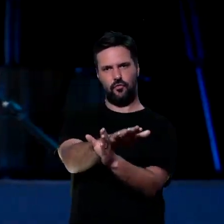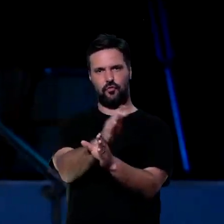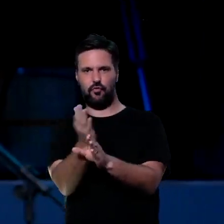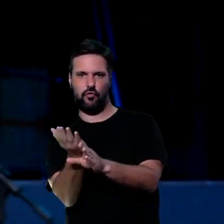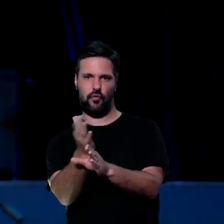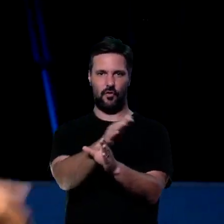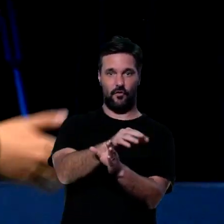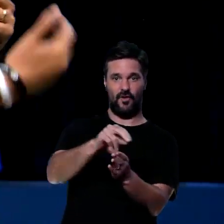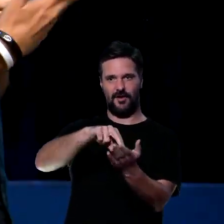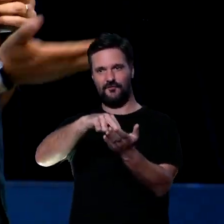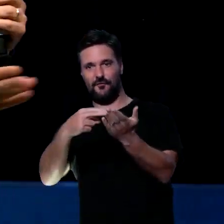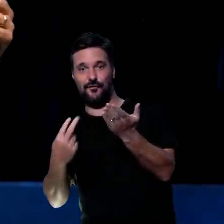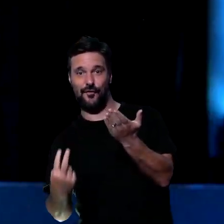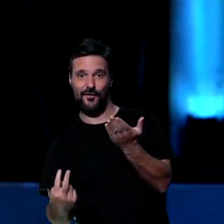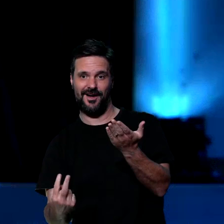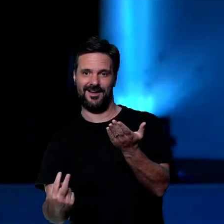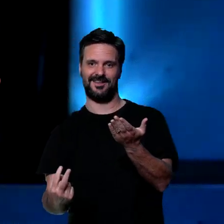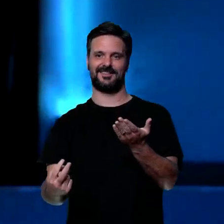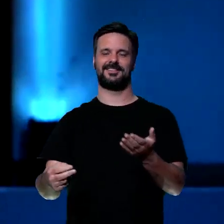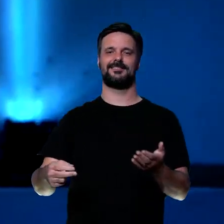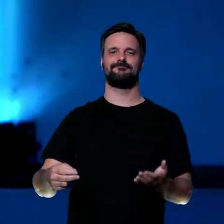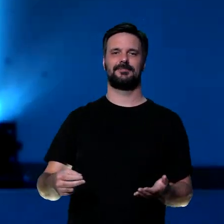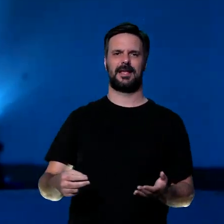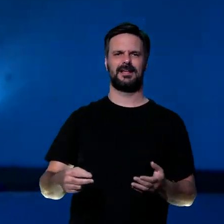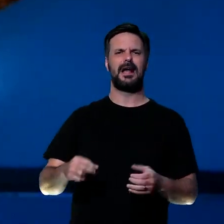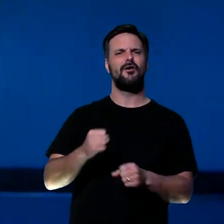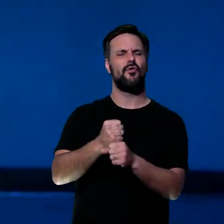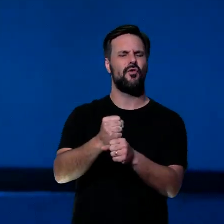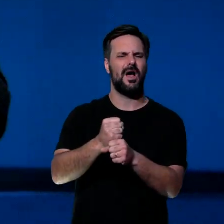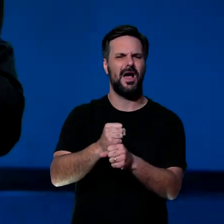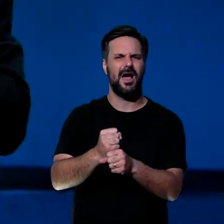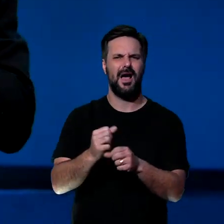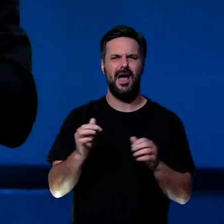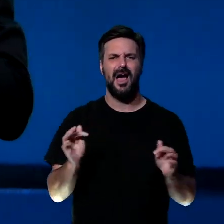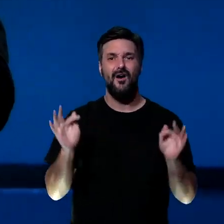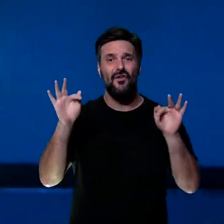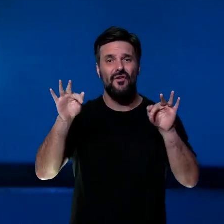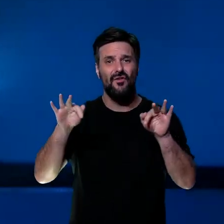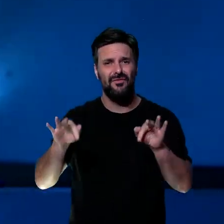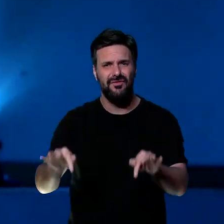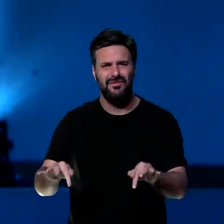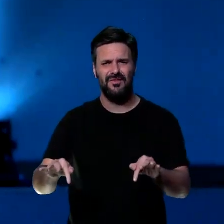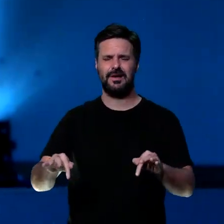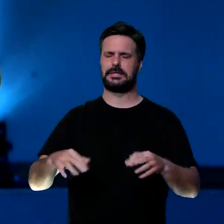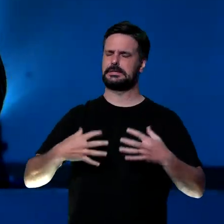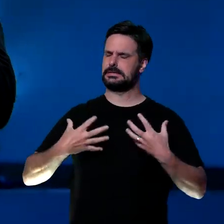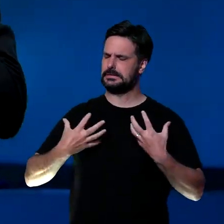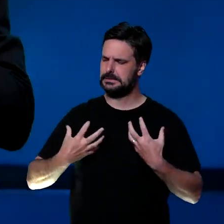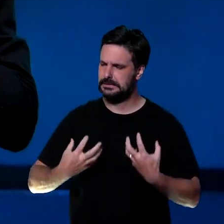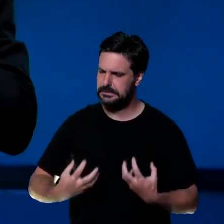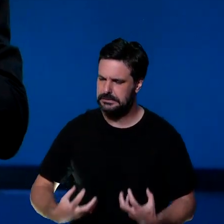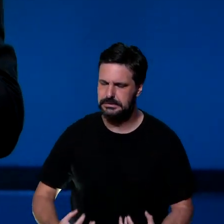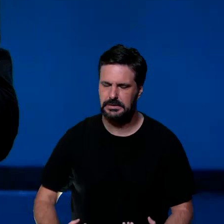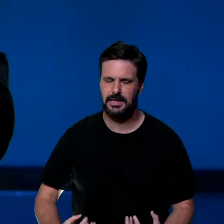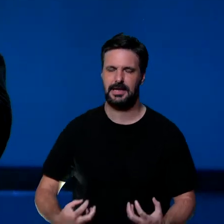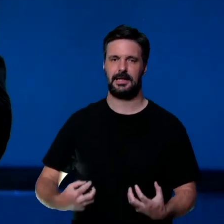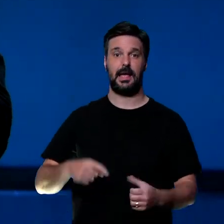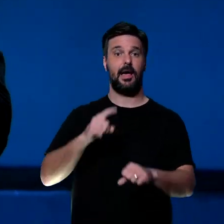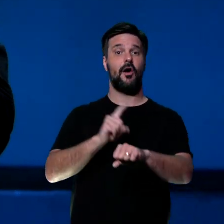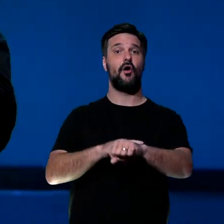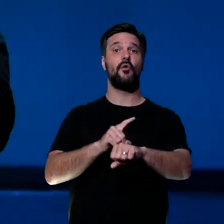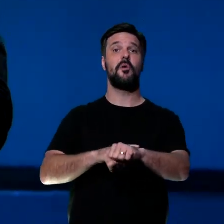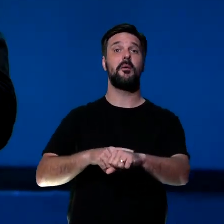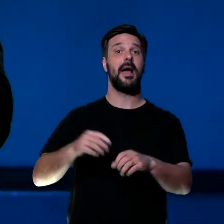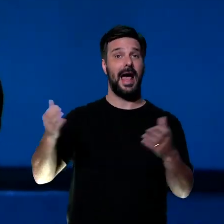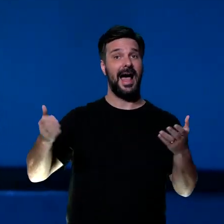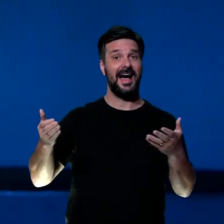capotava pro lado assim, e às vezes a gente tá assim. Eu não sei se você tá parecido, mas eu tô nesse nível. Eu já tô naquele momento, vamos ver se você